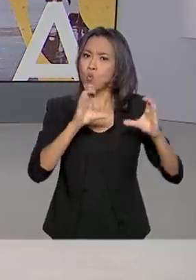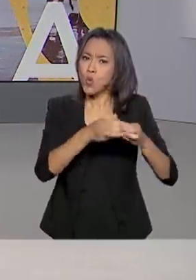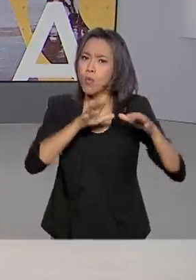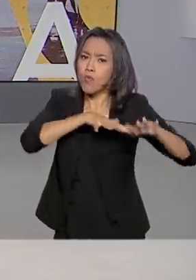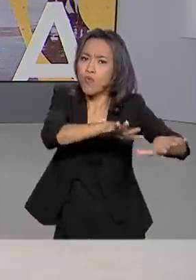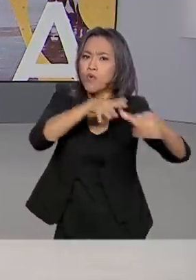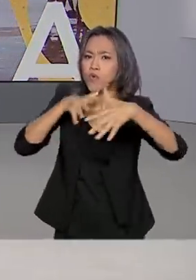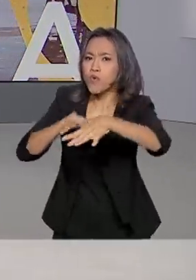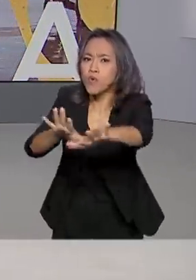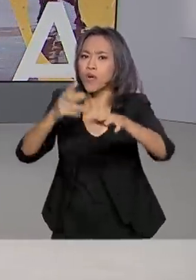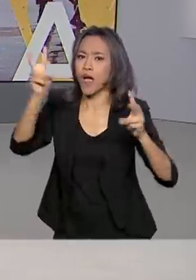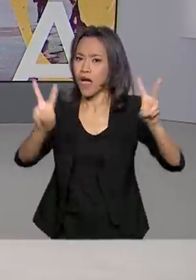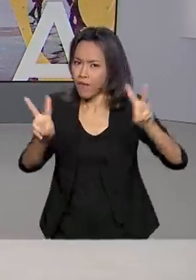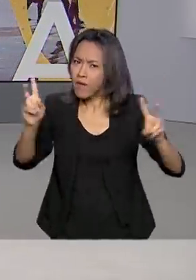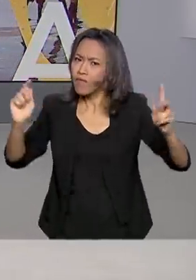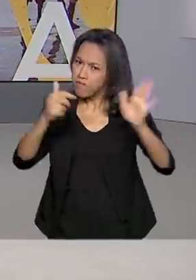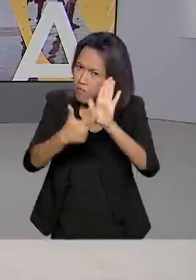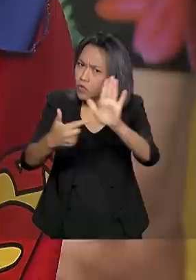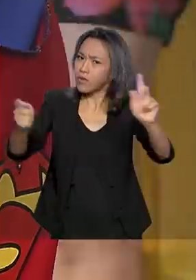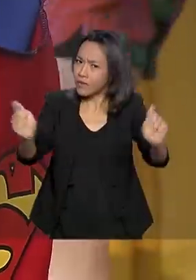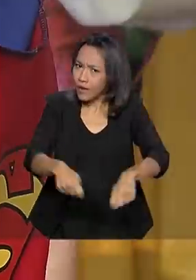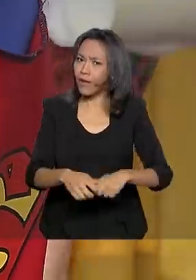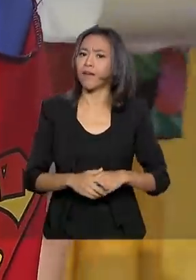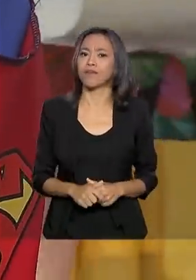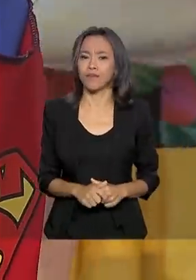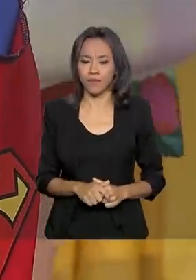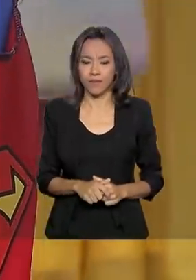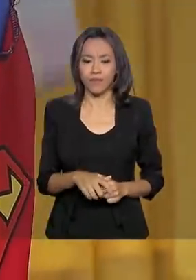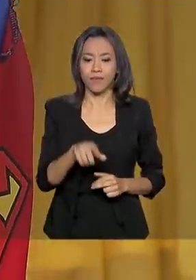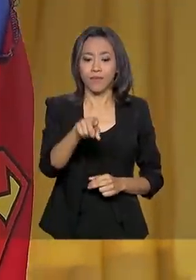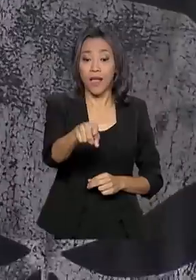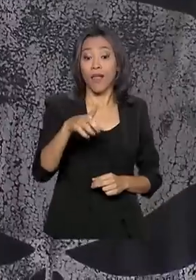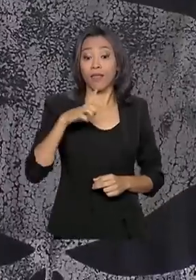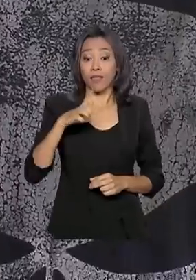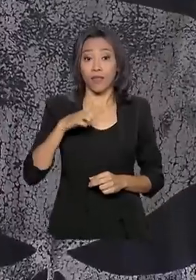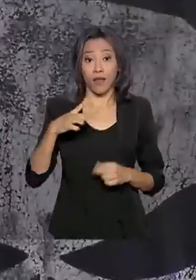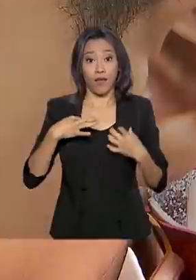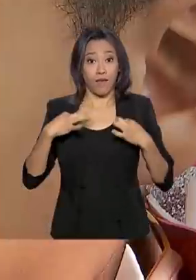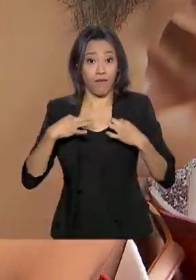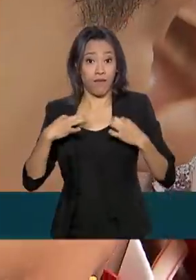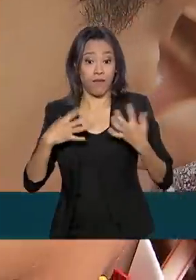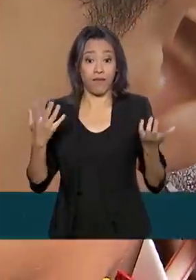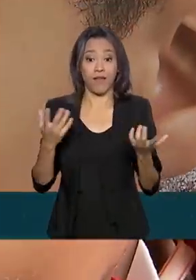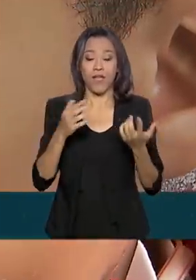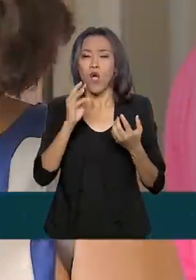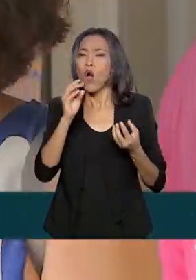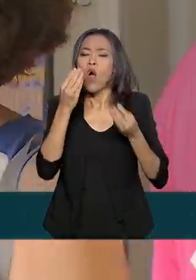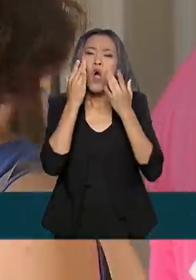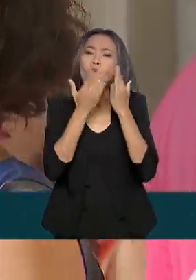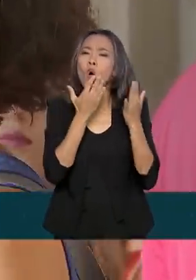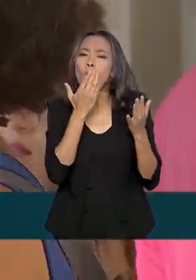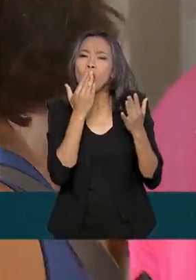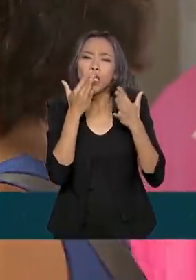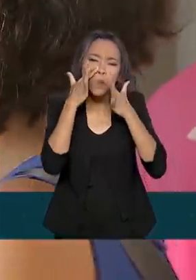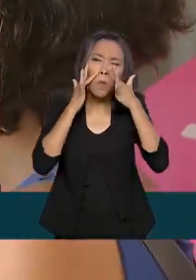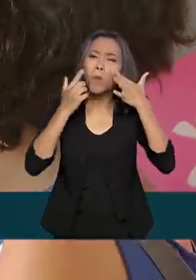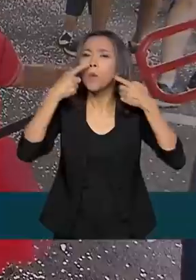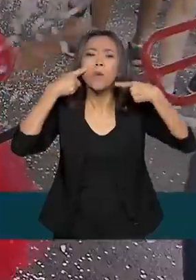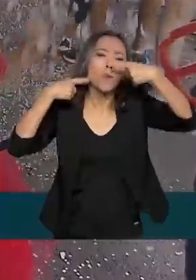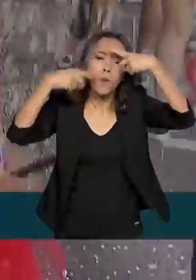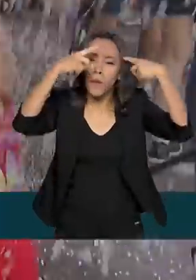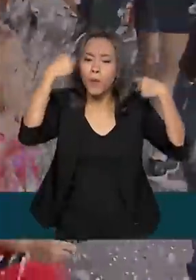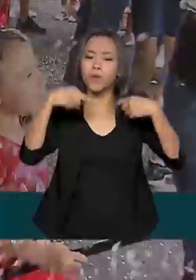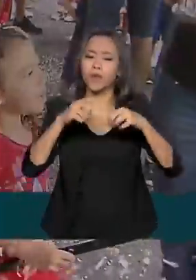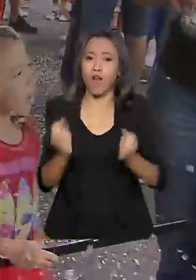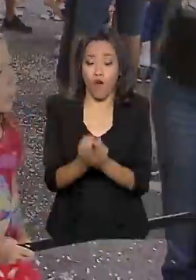exemplo e mostrou que é possível. Tem fantasia, adereço e rosto colorido em todo canto. Confete